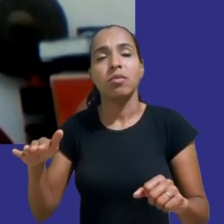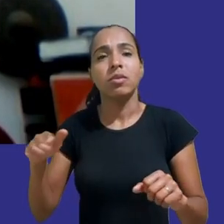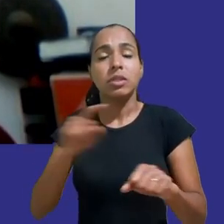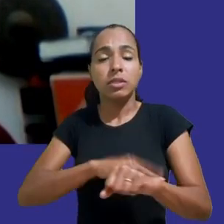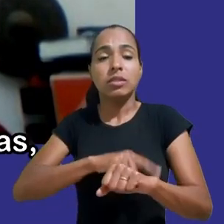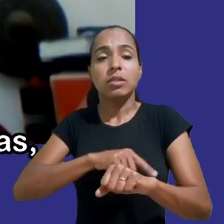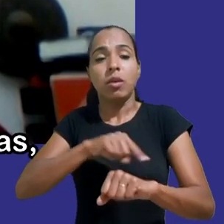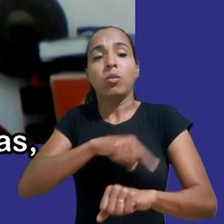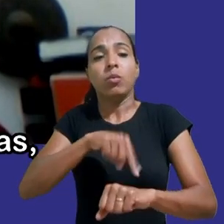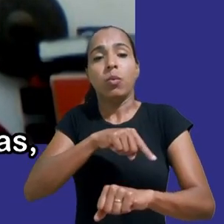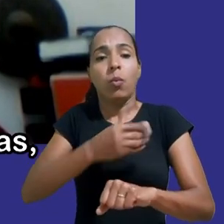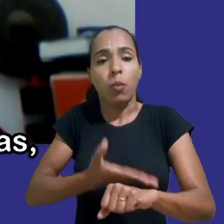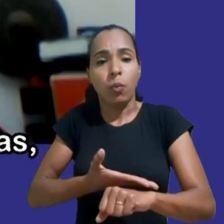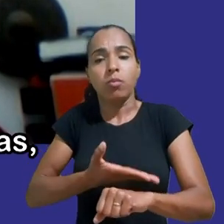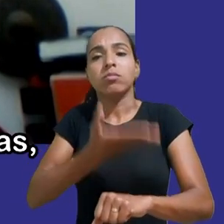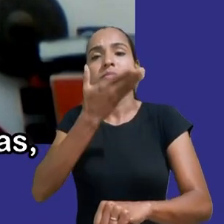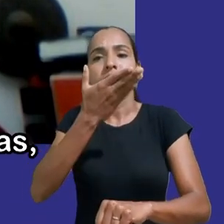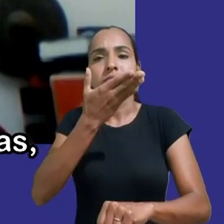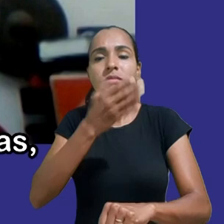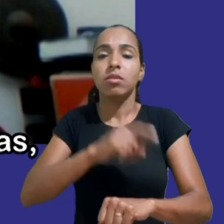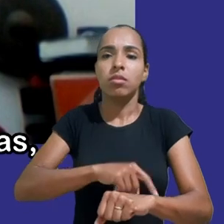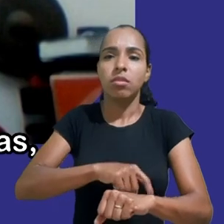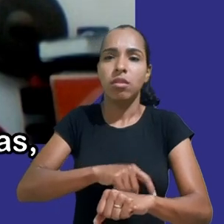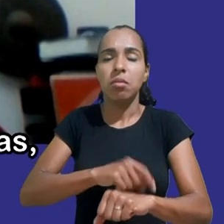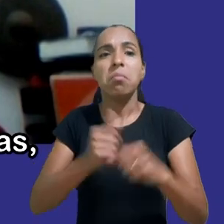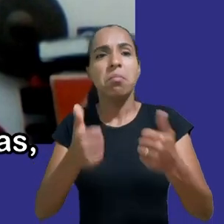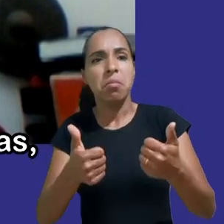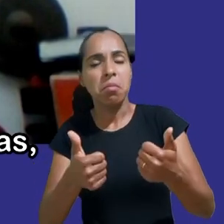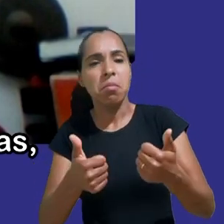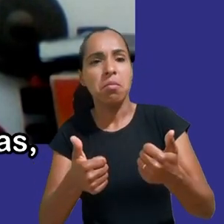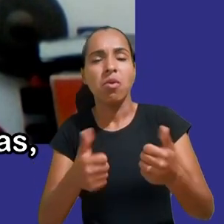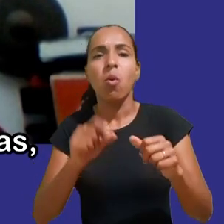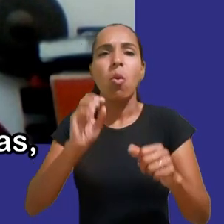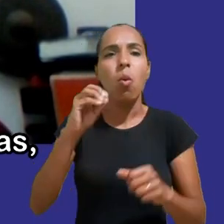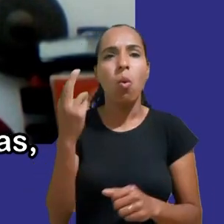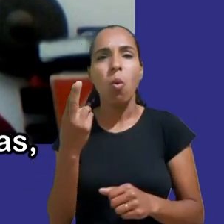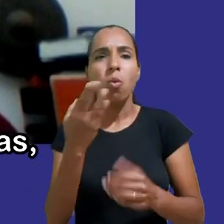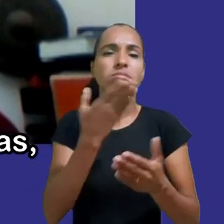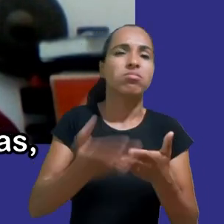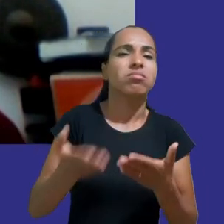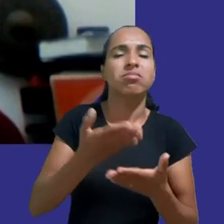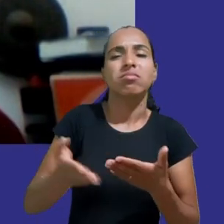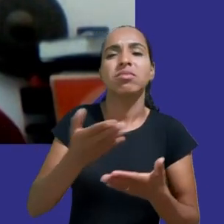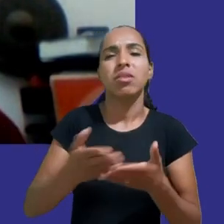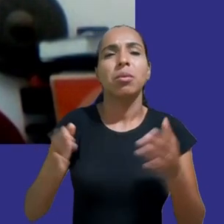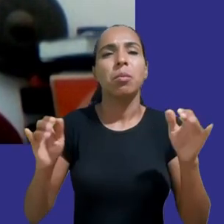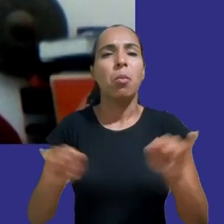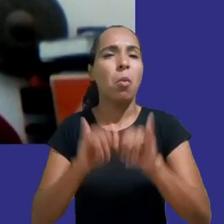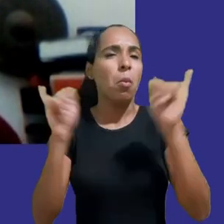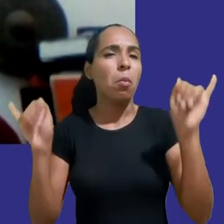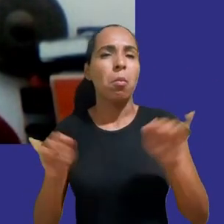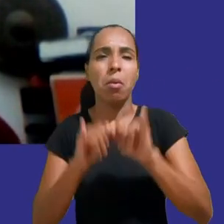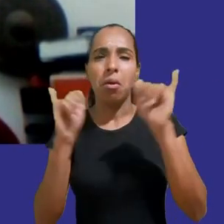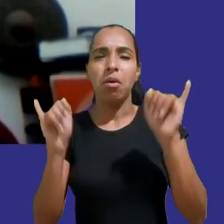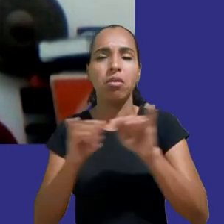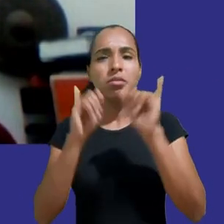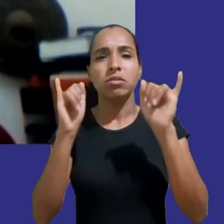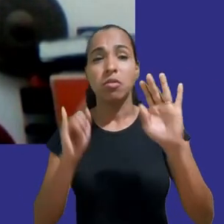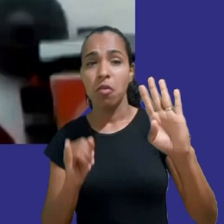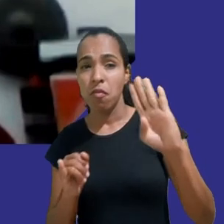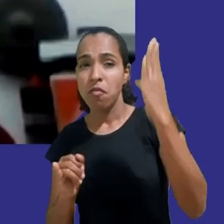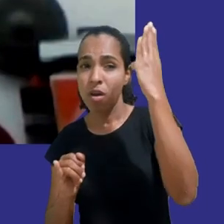se esse tempo é produtivo ou desperdiçado com coisas aleatórias informações falsas ou vídeos que podem